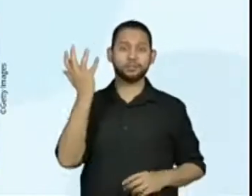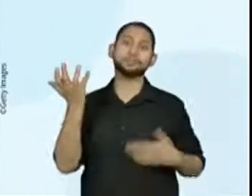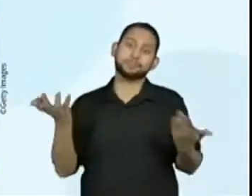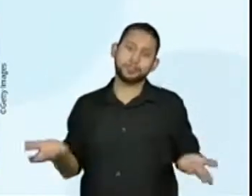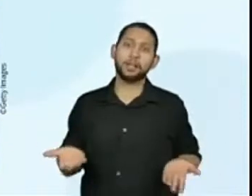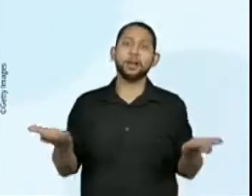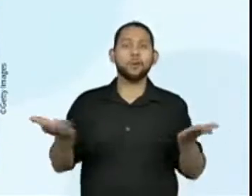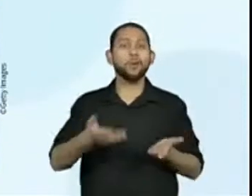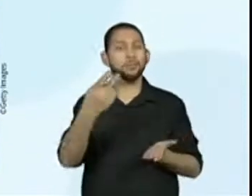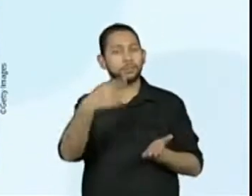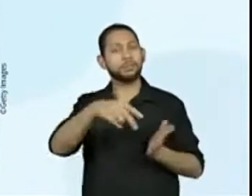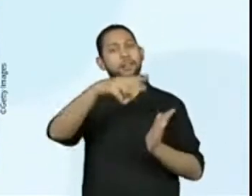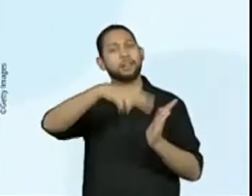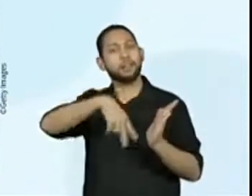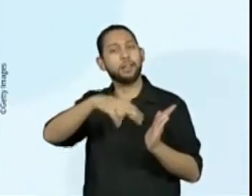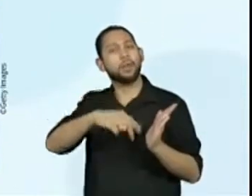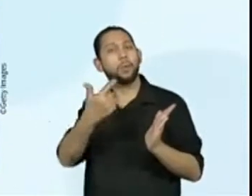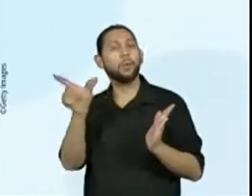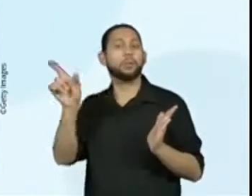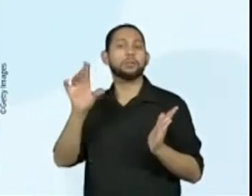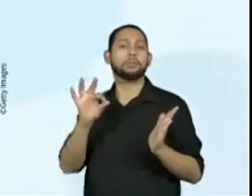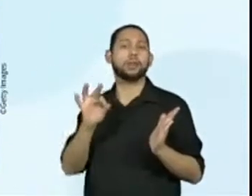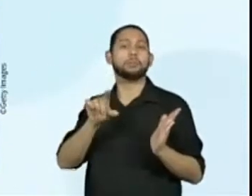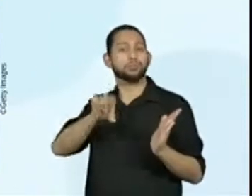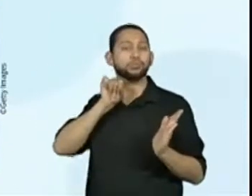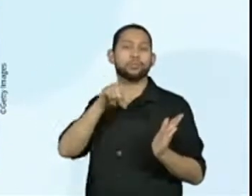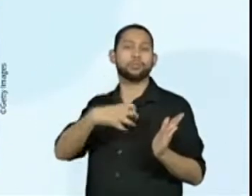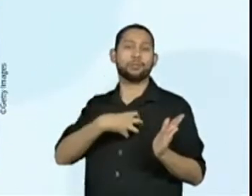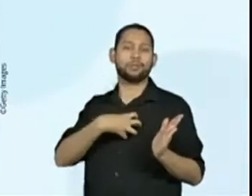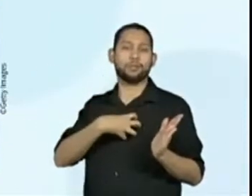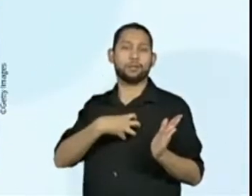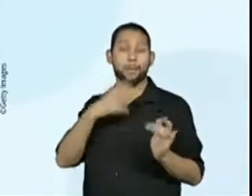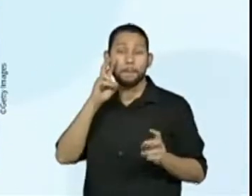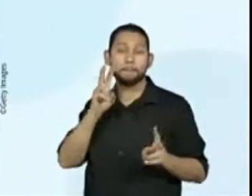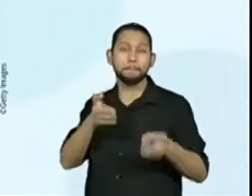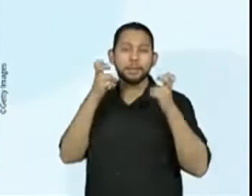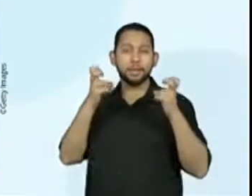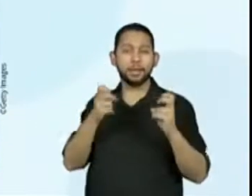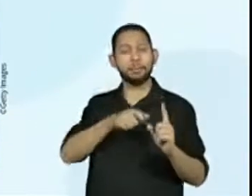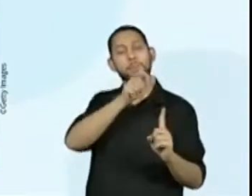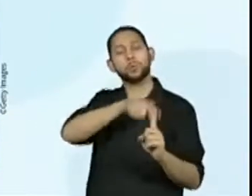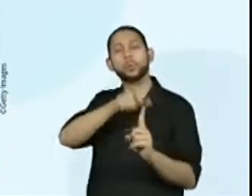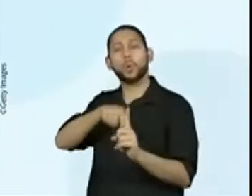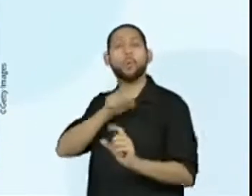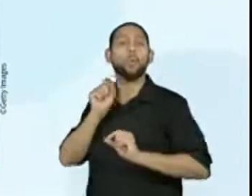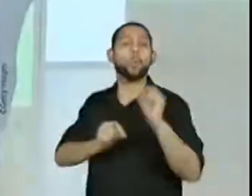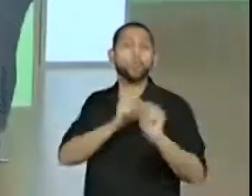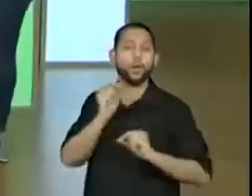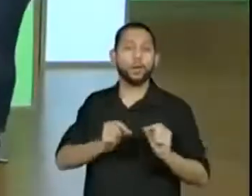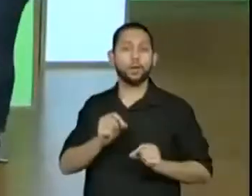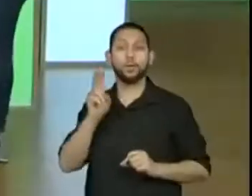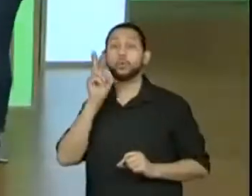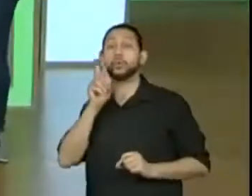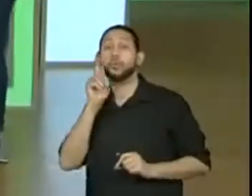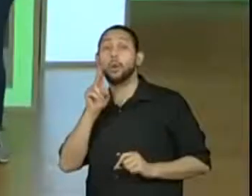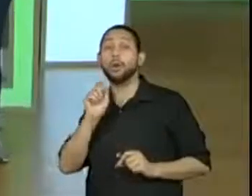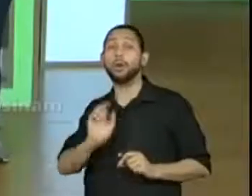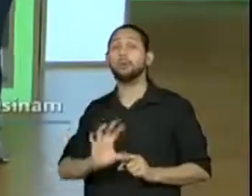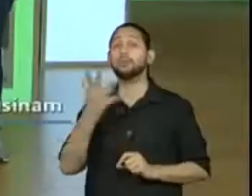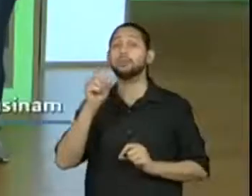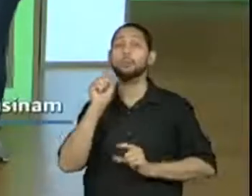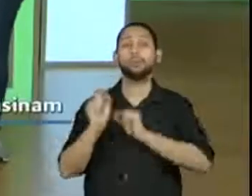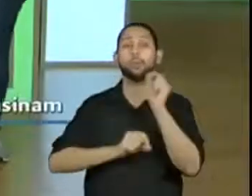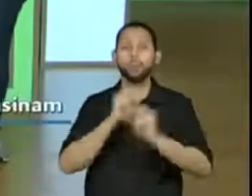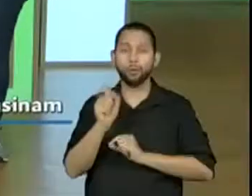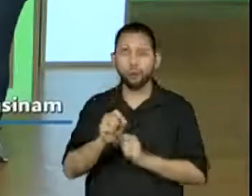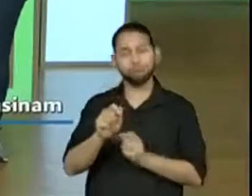observar as características dos personagens e o conflito da história. E se possível, sempre compartilhe com a